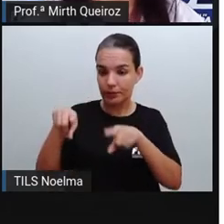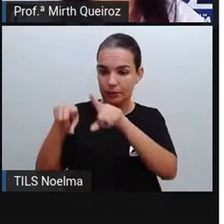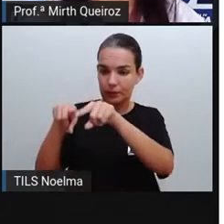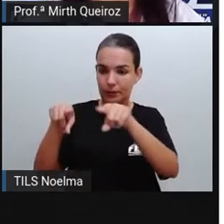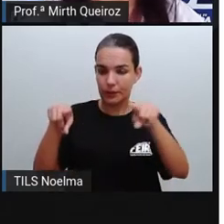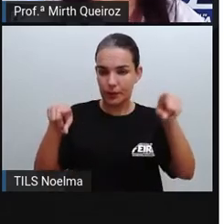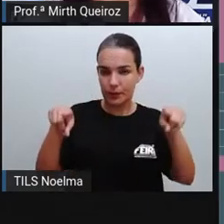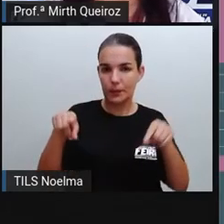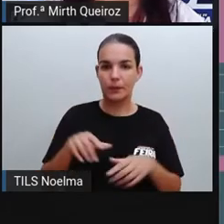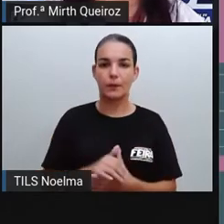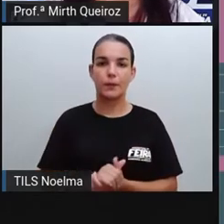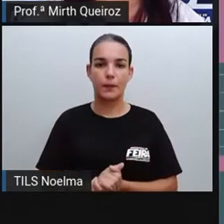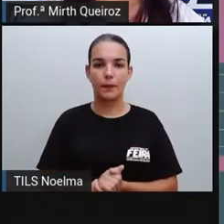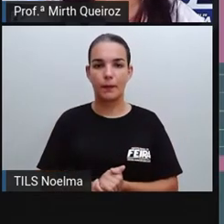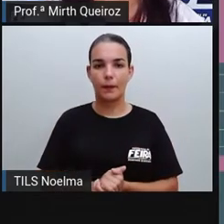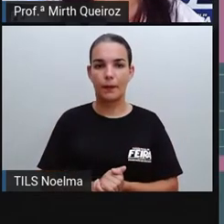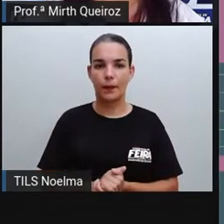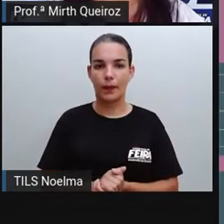seria a imagem.